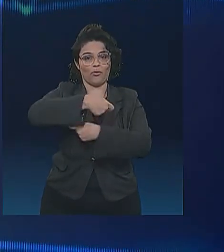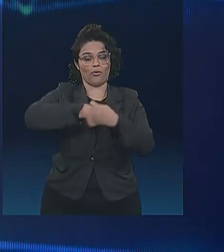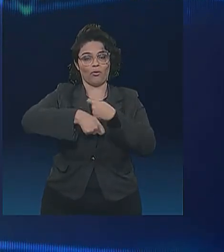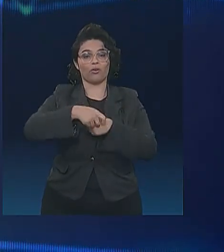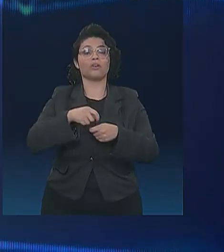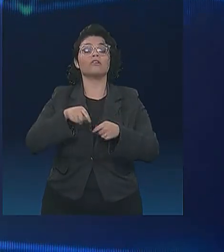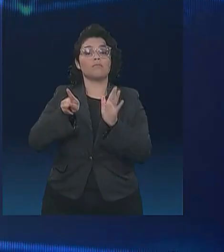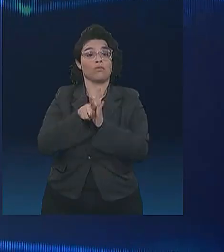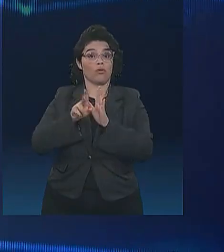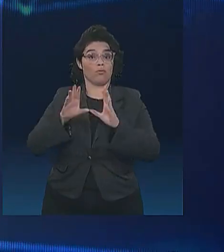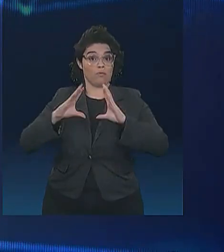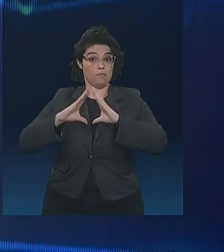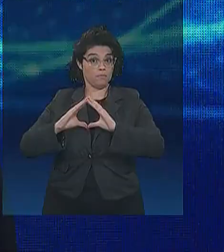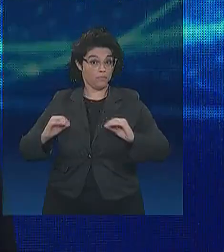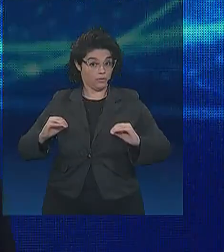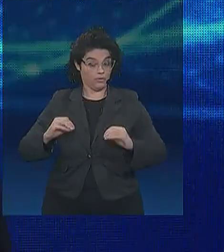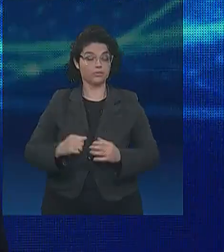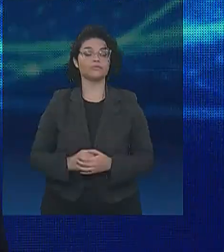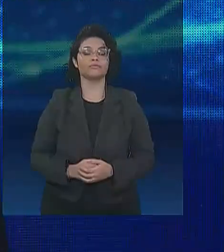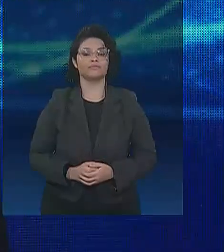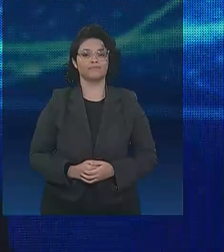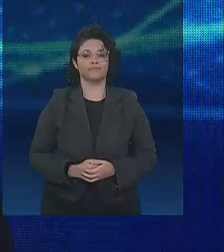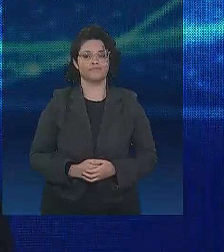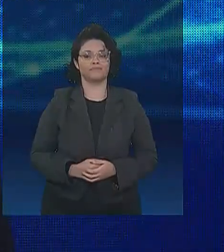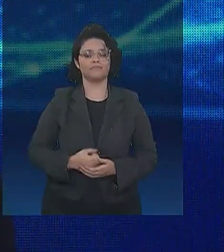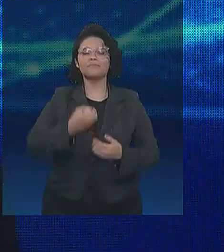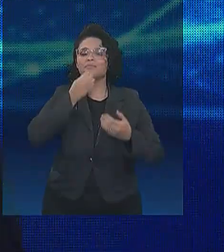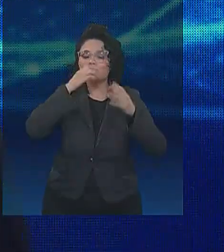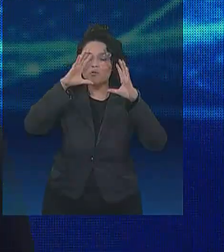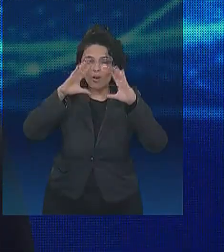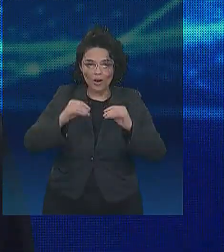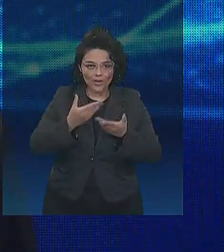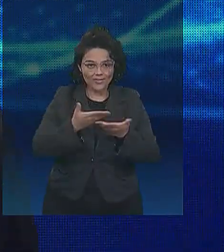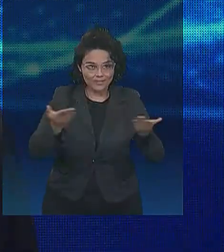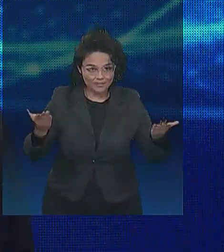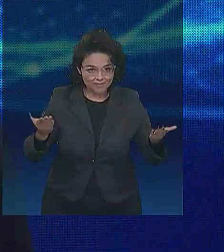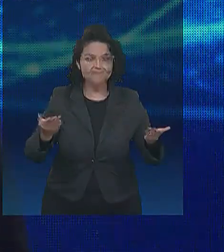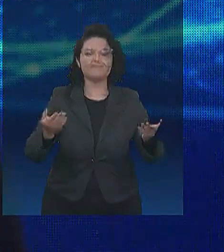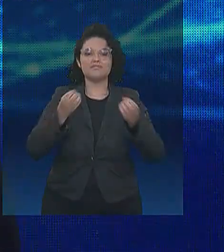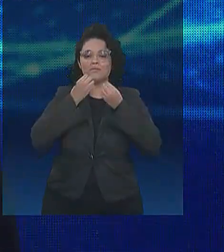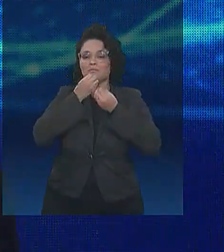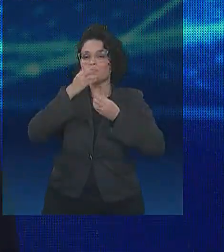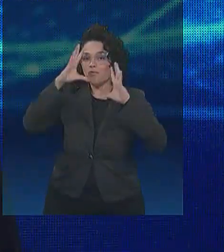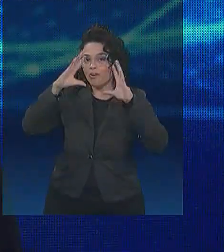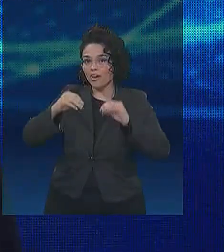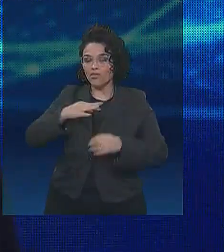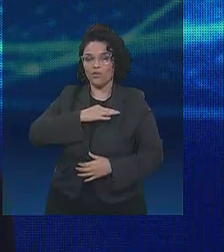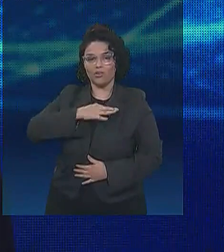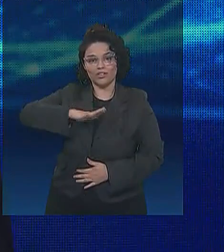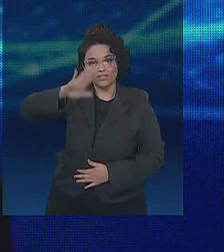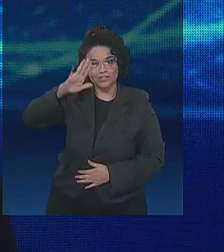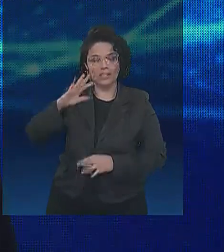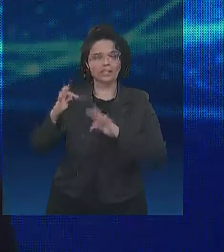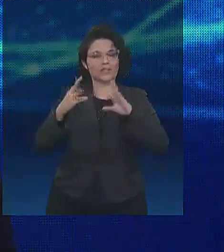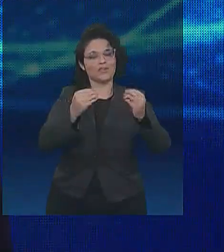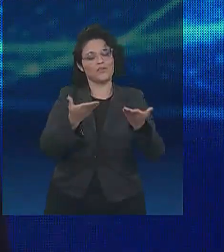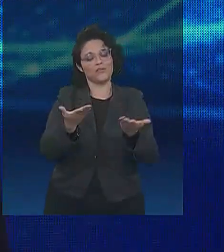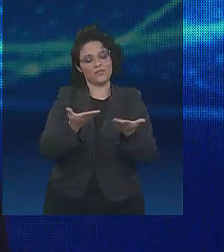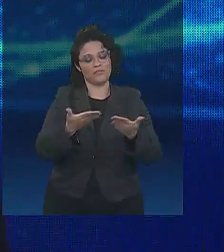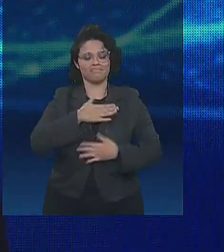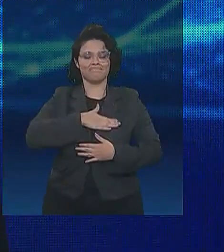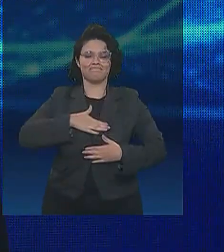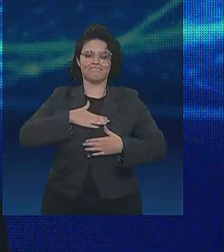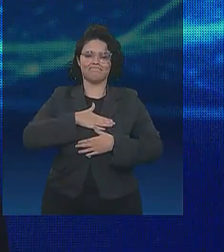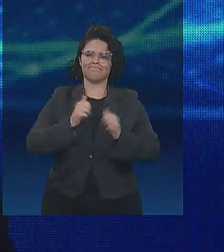Bandeirantes. Boa noite, Juliana. Boa noite, Aineg. Adriana, boa noite, candidatos. Boa noite a todos. Prazer estar aqui com vocês nessa